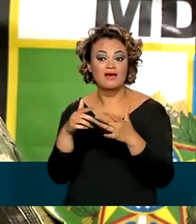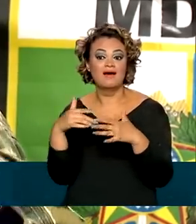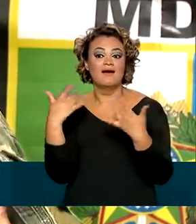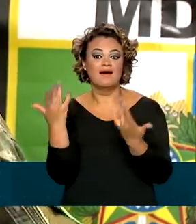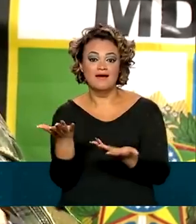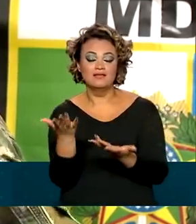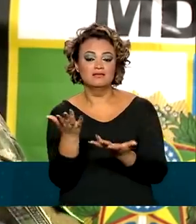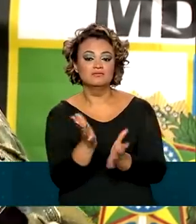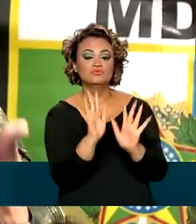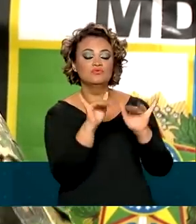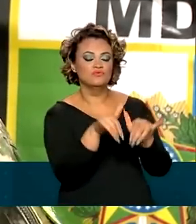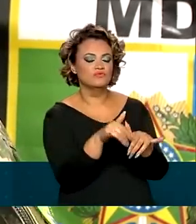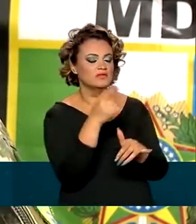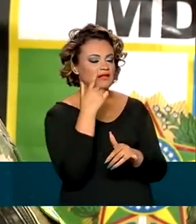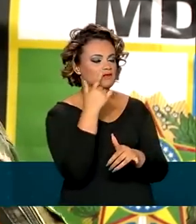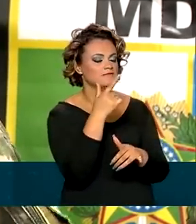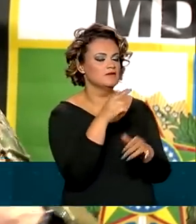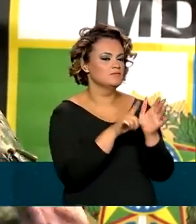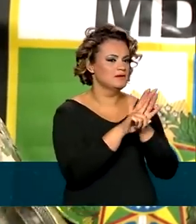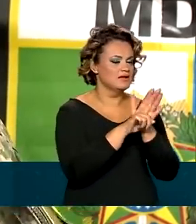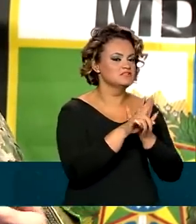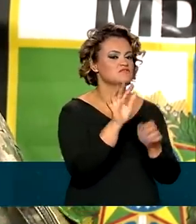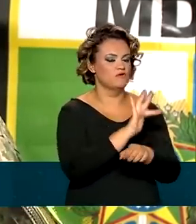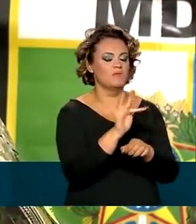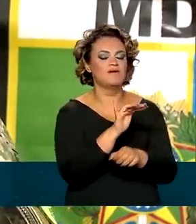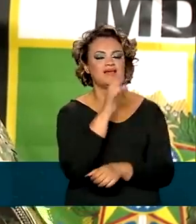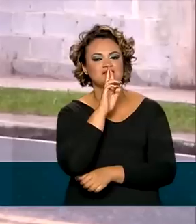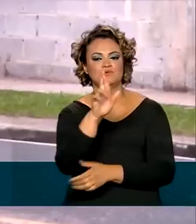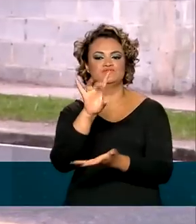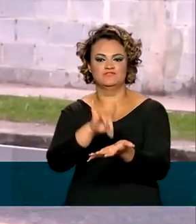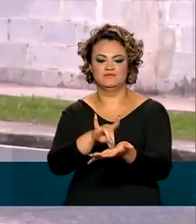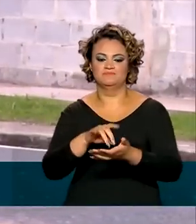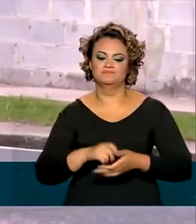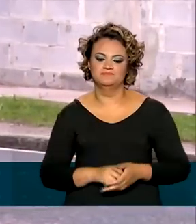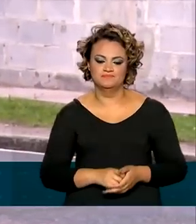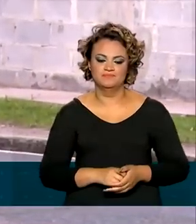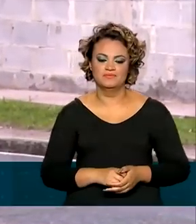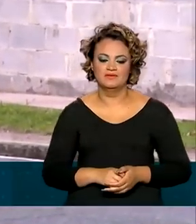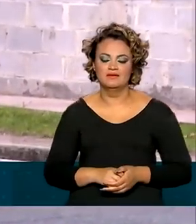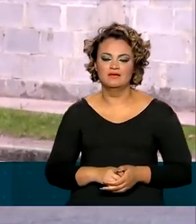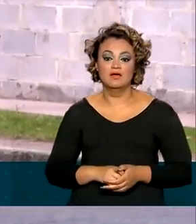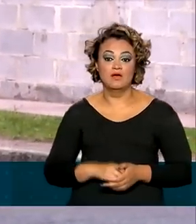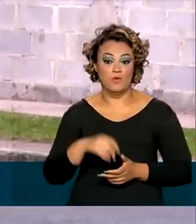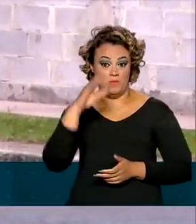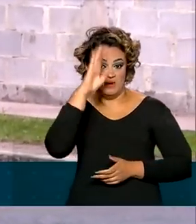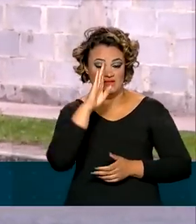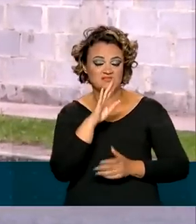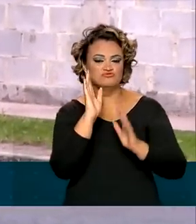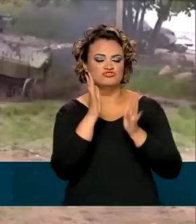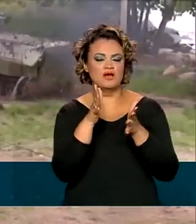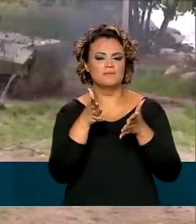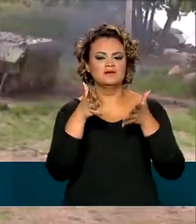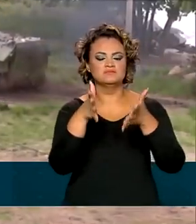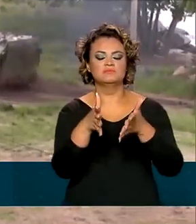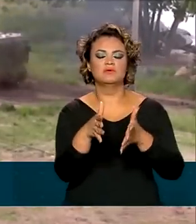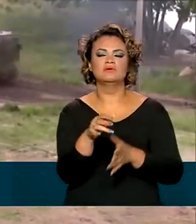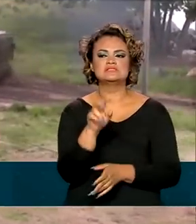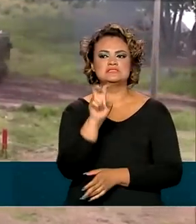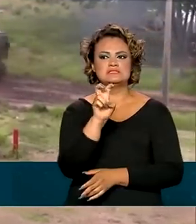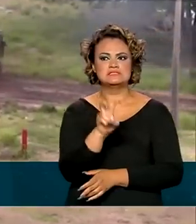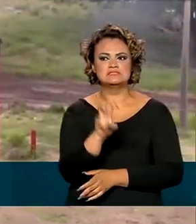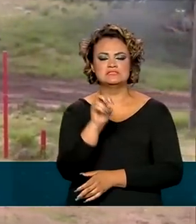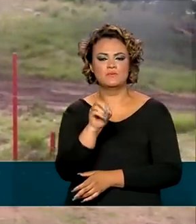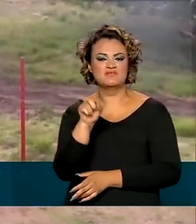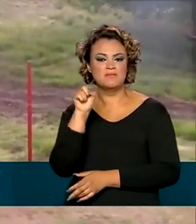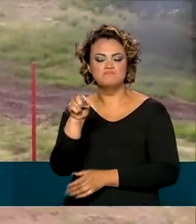ao final é feita uma consulta formal e aí sai uma resposta formal também. No total, o Brasil já participou de 50 missões de